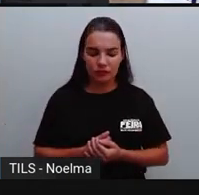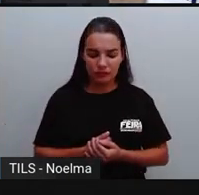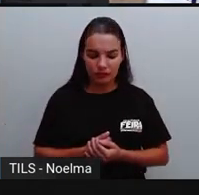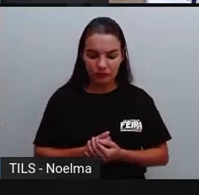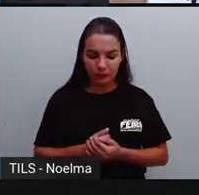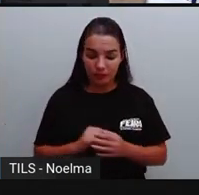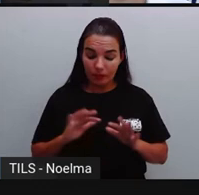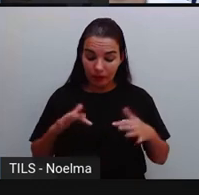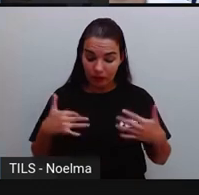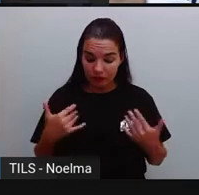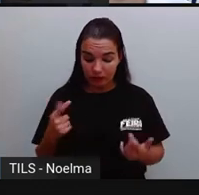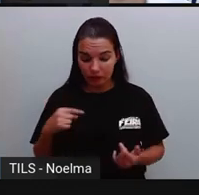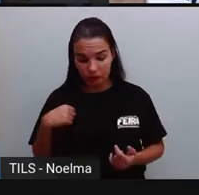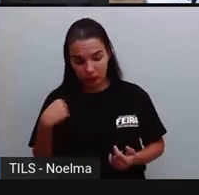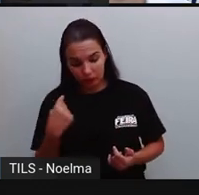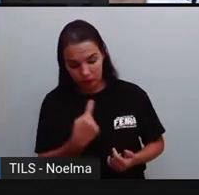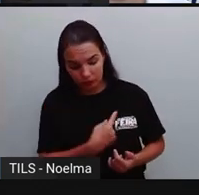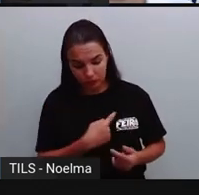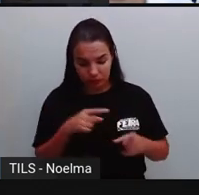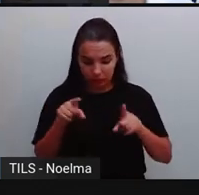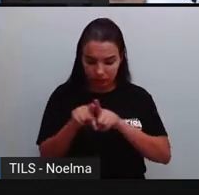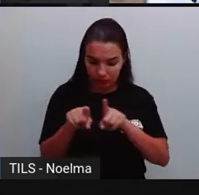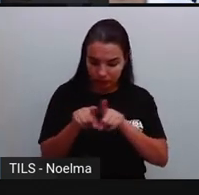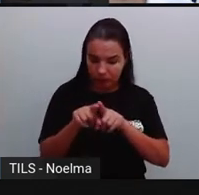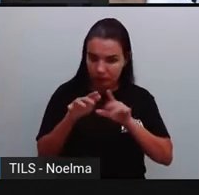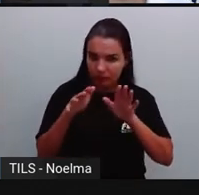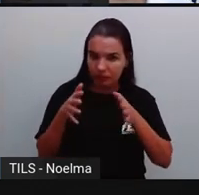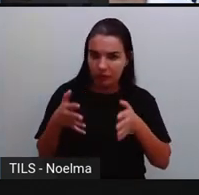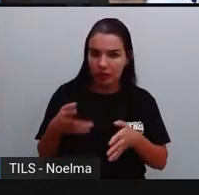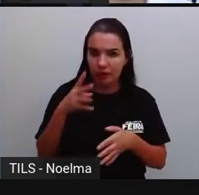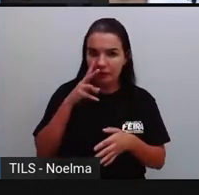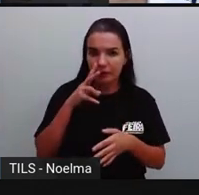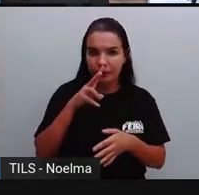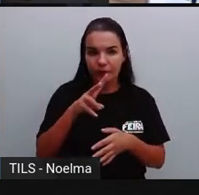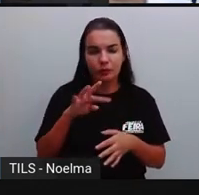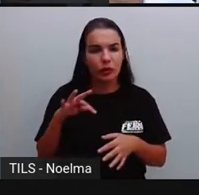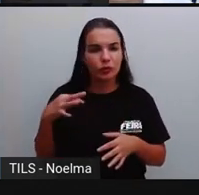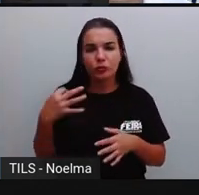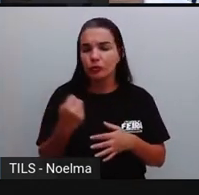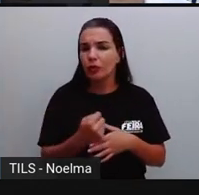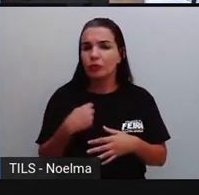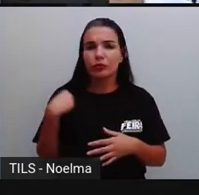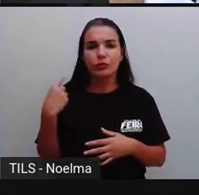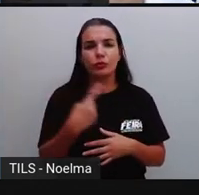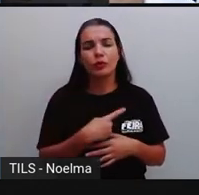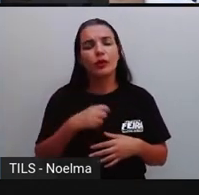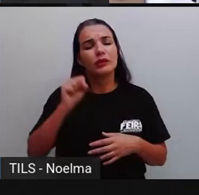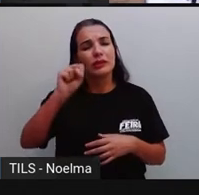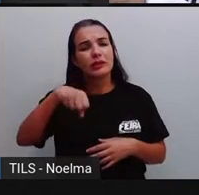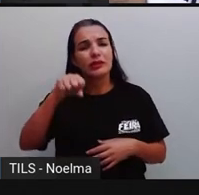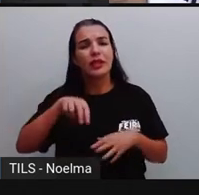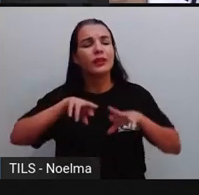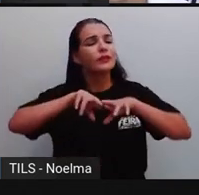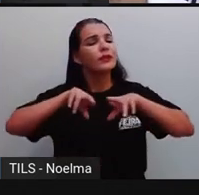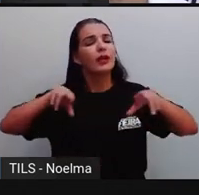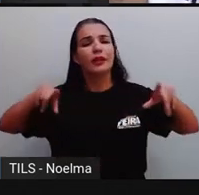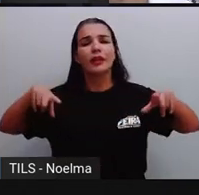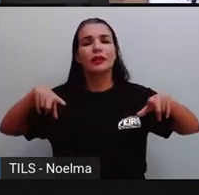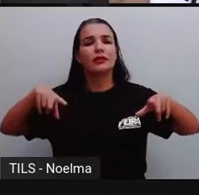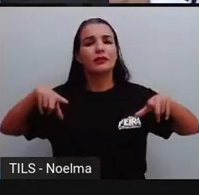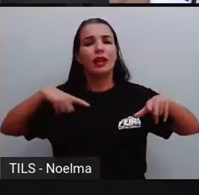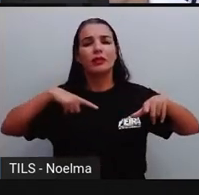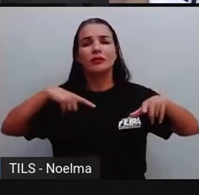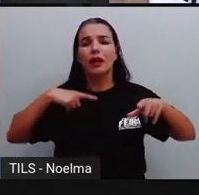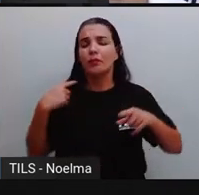E nós, inclusive, também já vimos que todos nós somos diferentes. Todos nós temos aí as